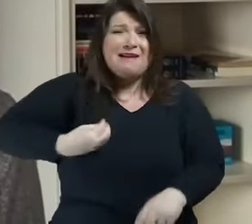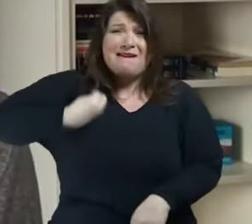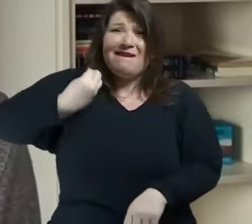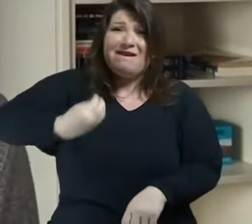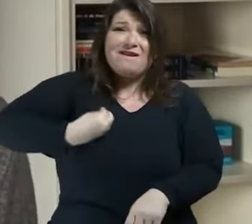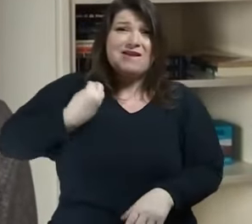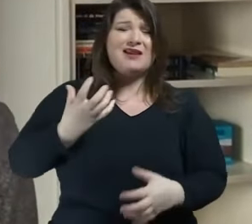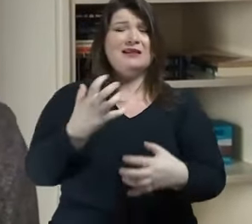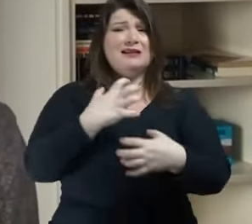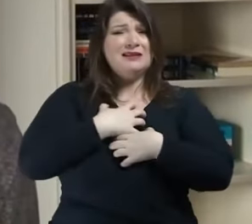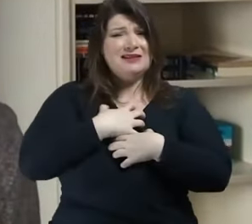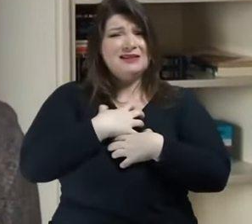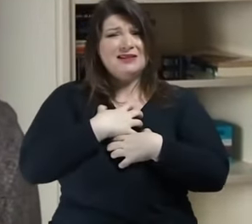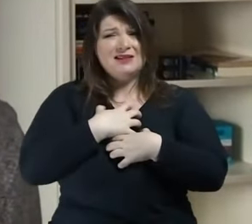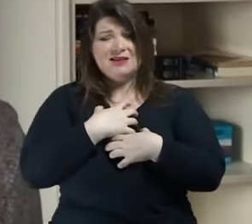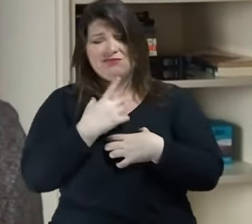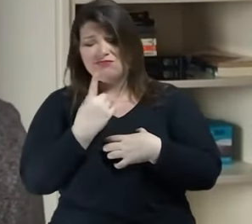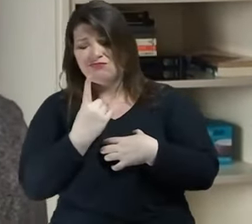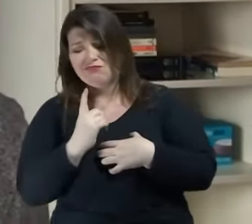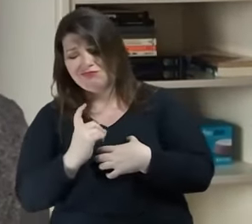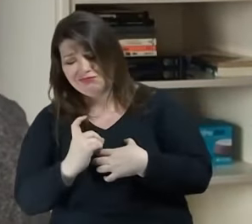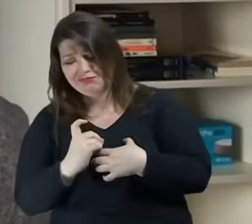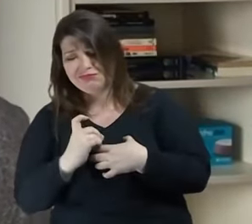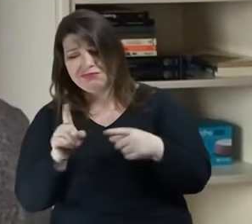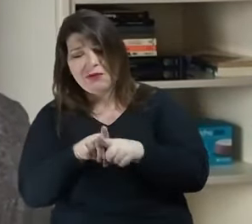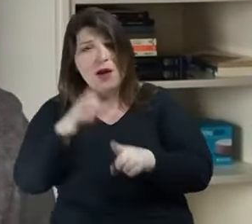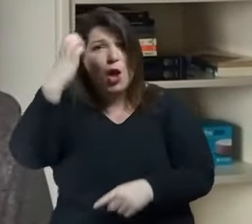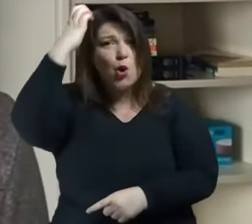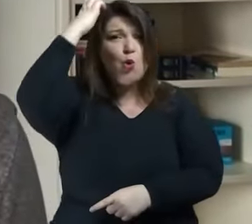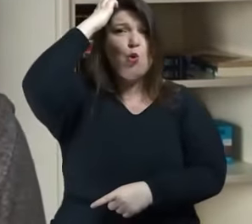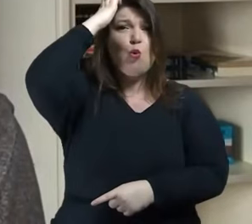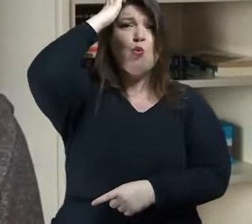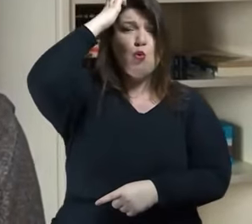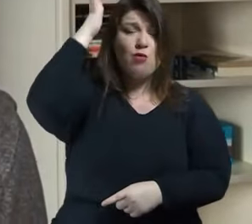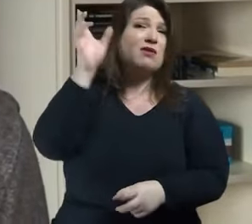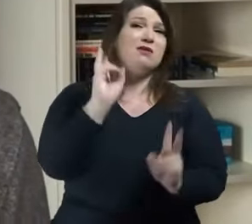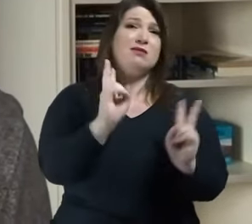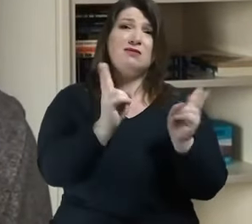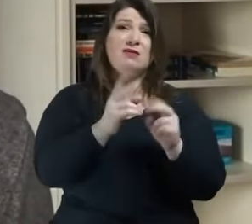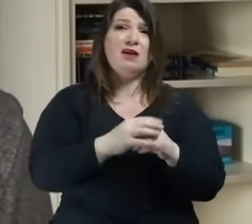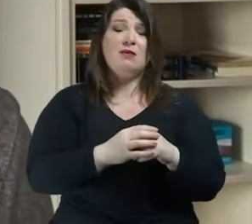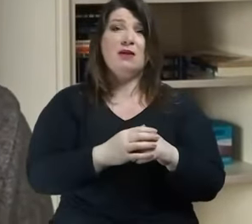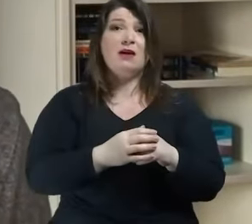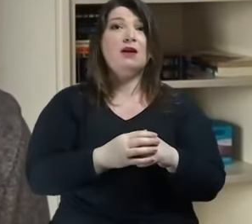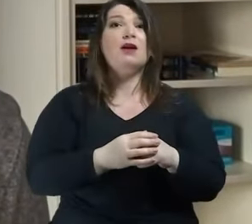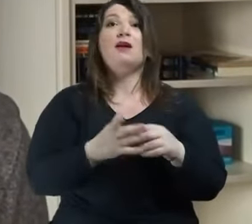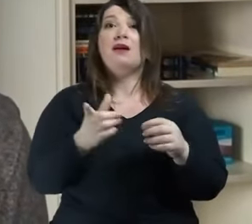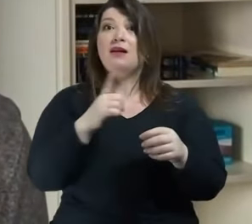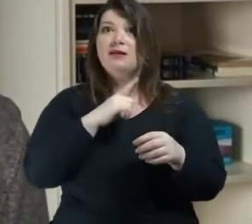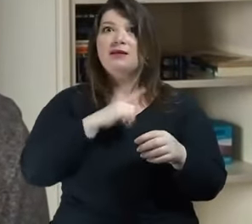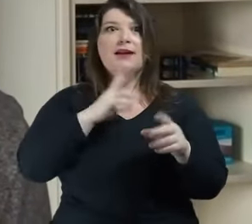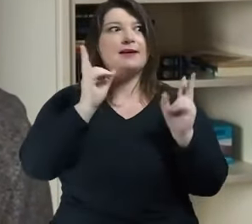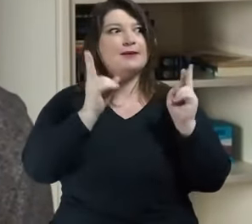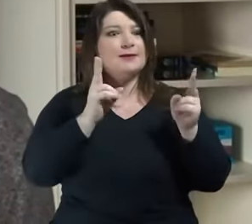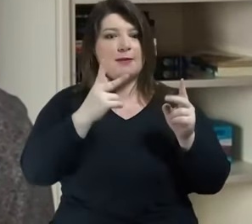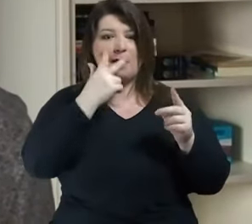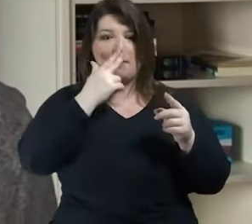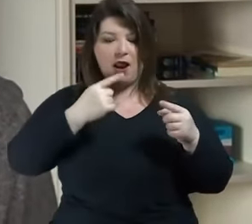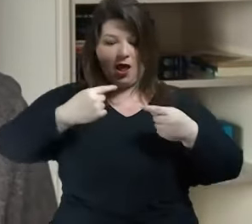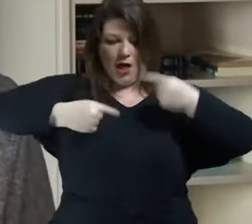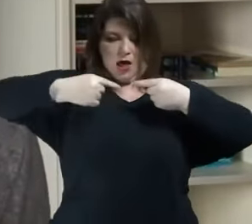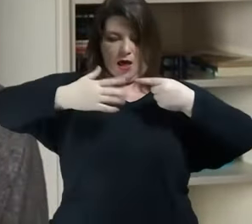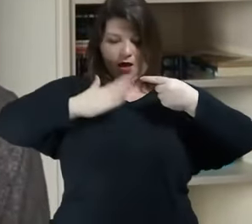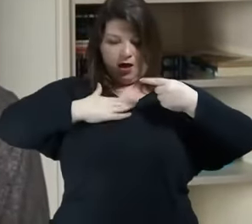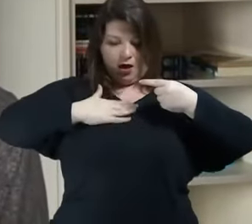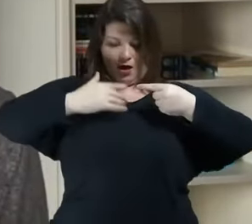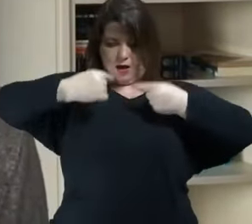de carência e de culpa e visto que em última instância está concorrendo consigo mesmo procura